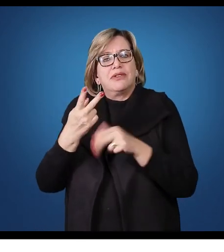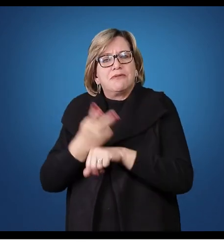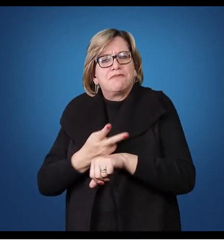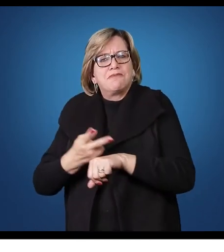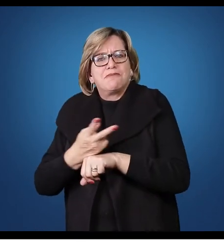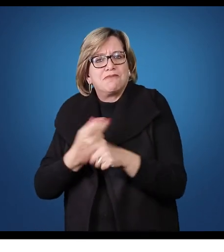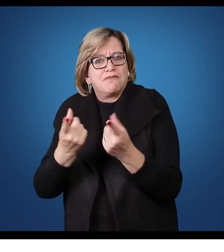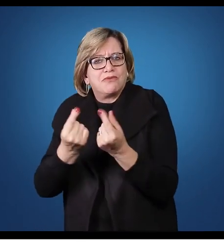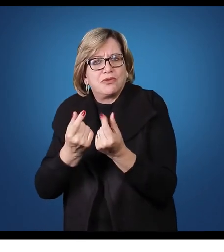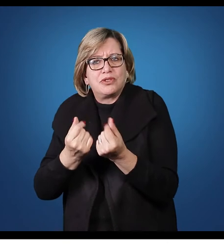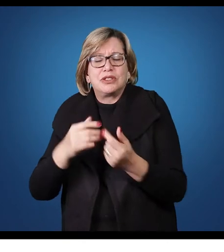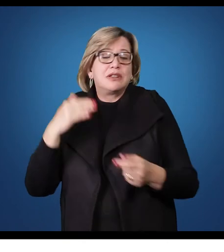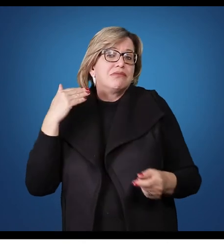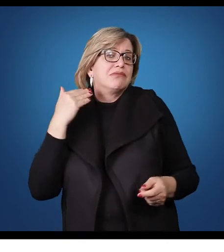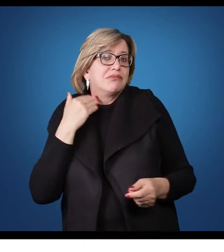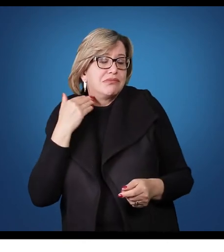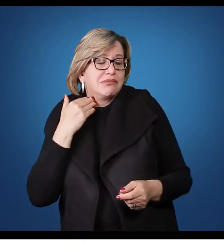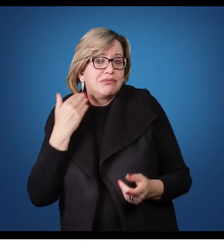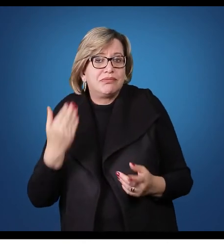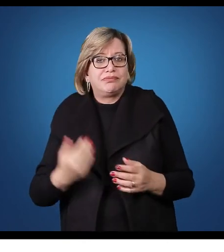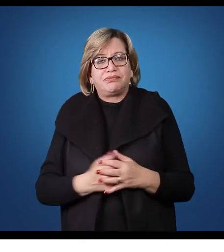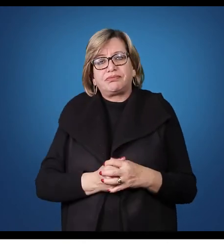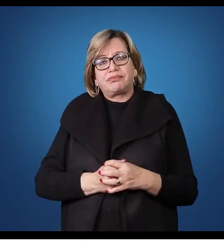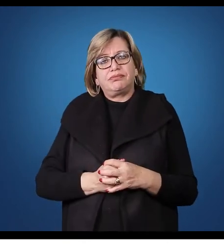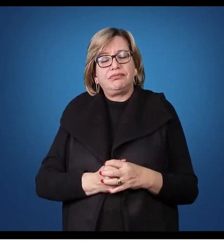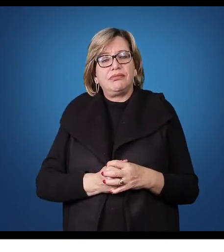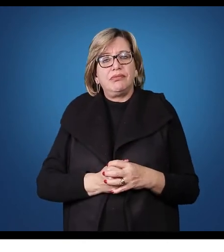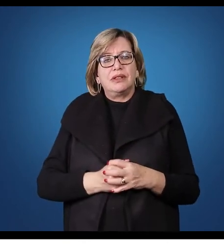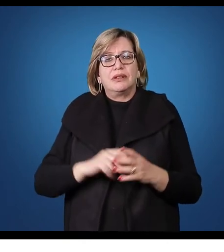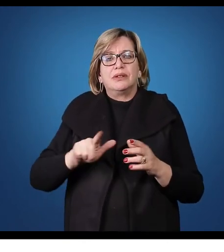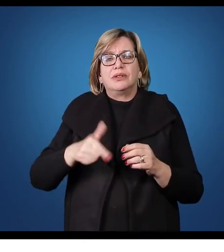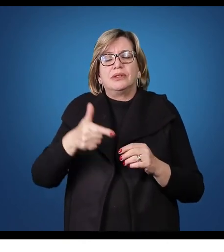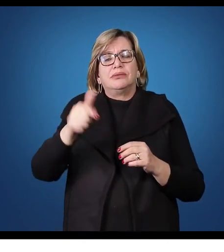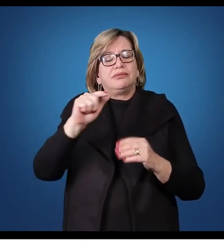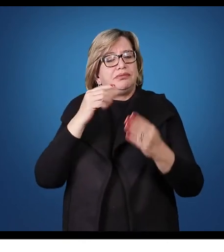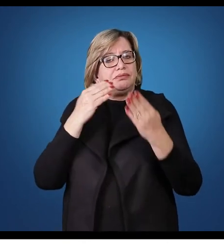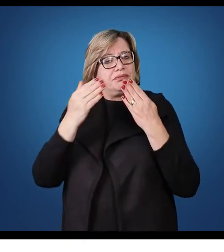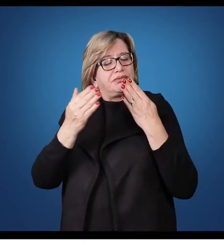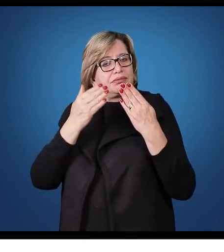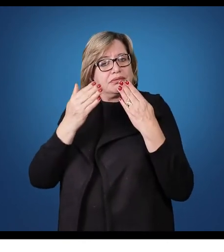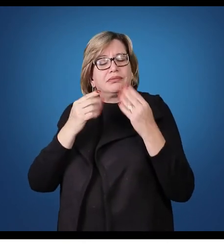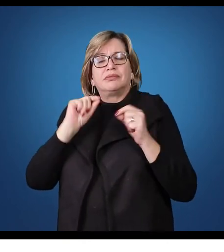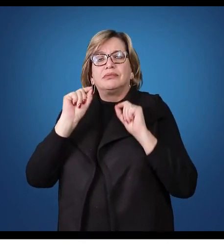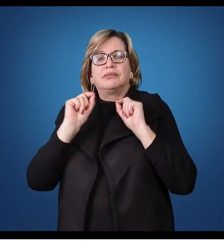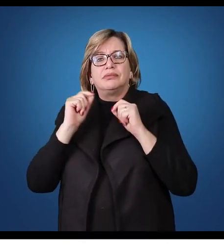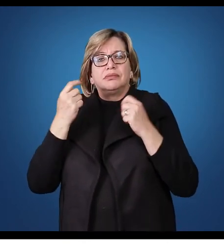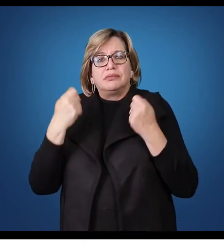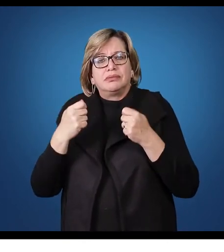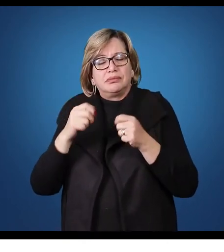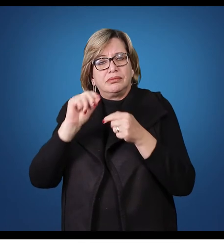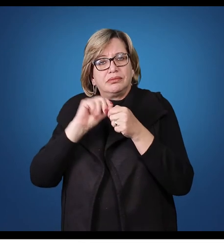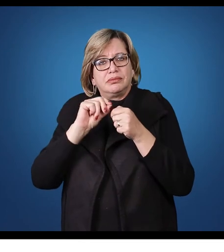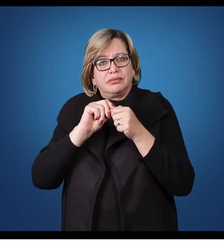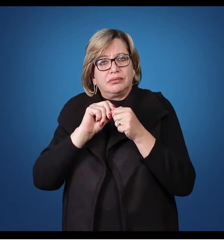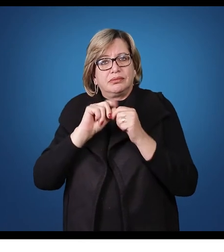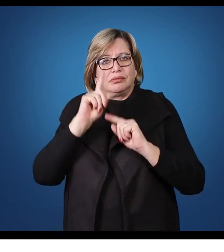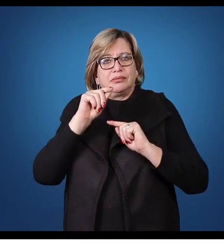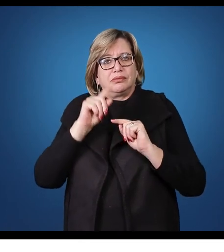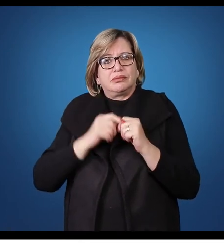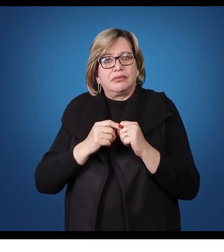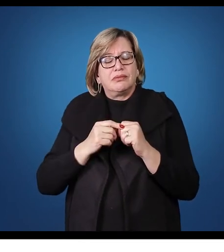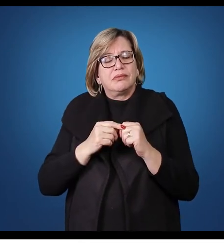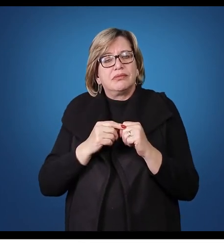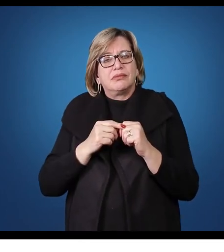recursos em instituições financeiras. Outra análise, outro índice, é o índice de